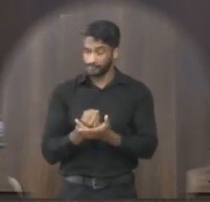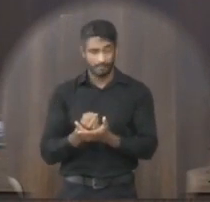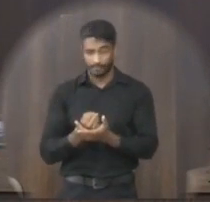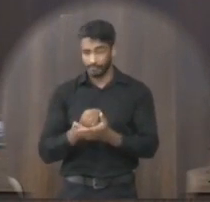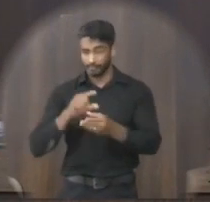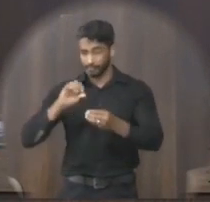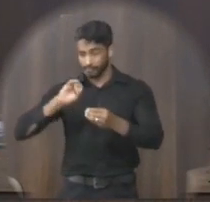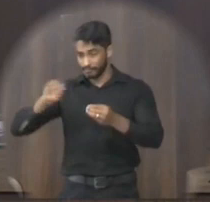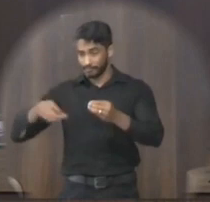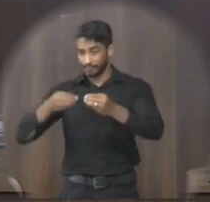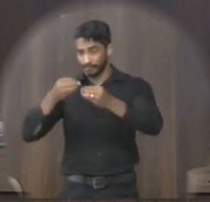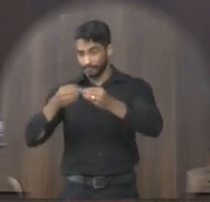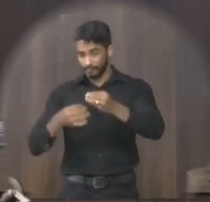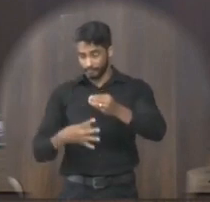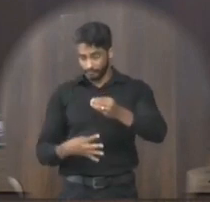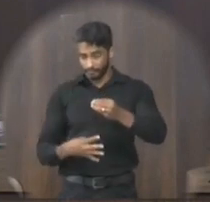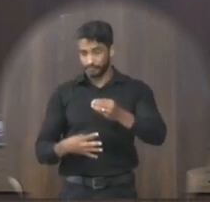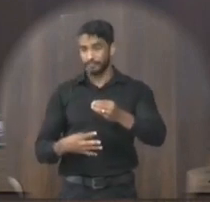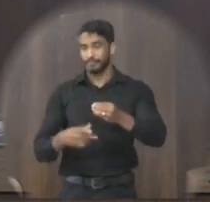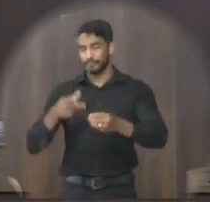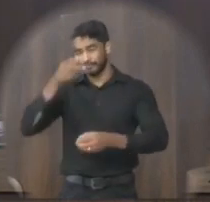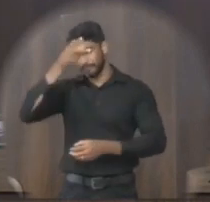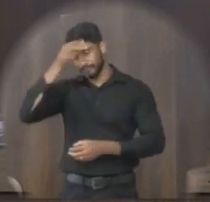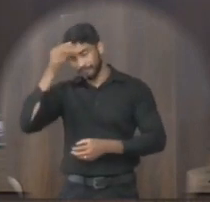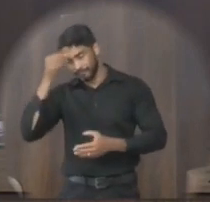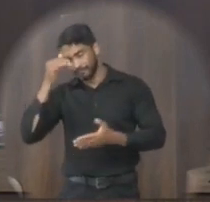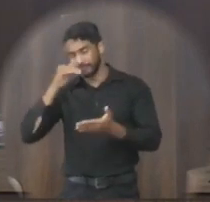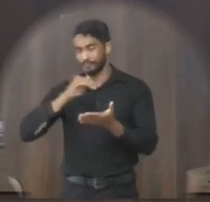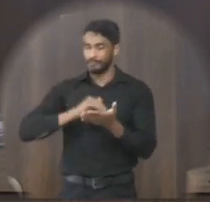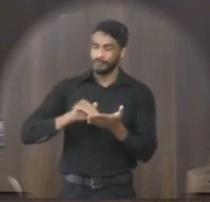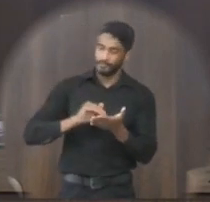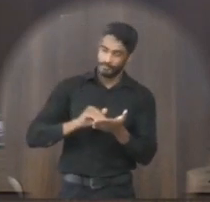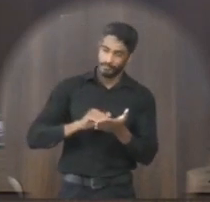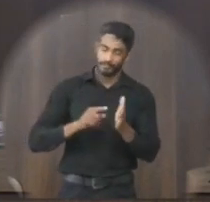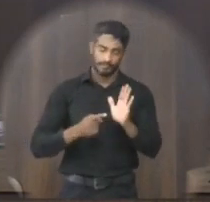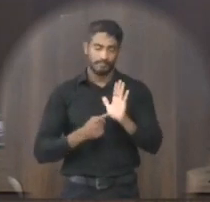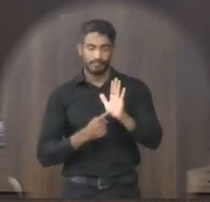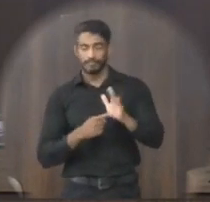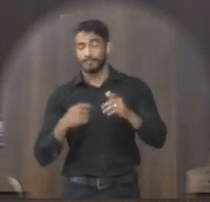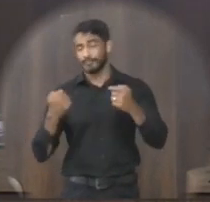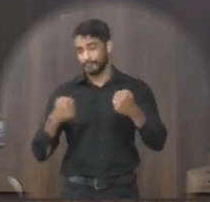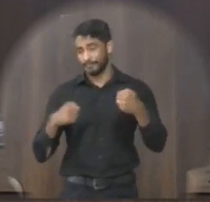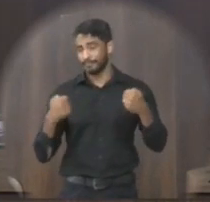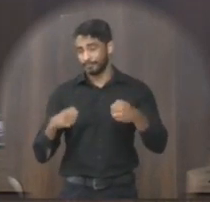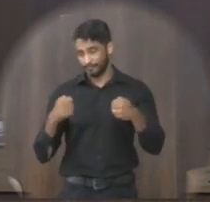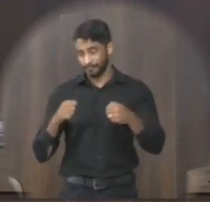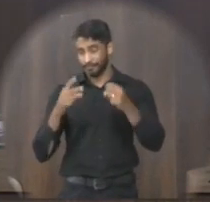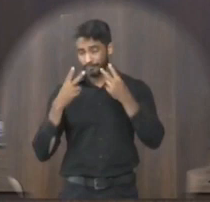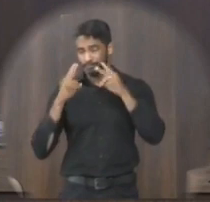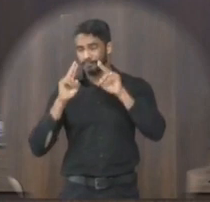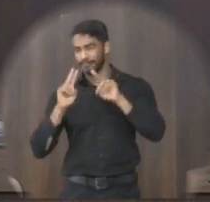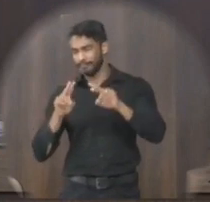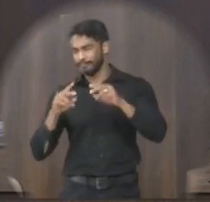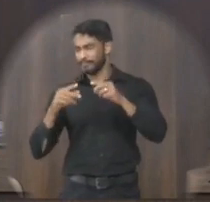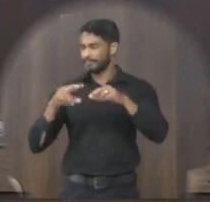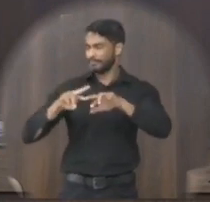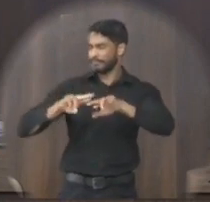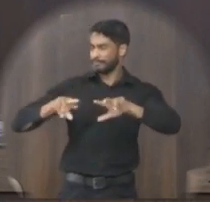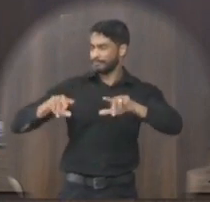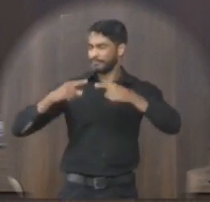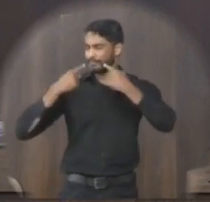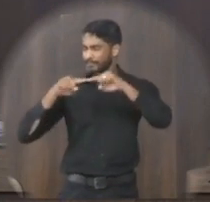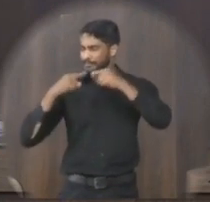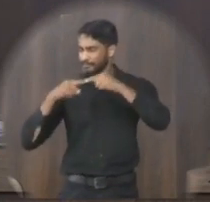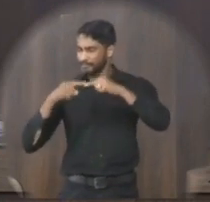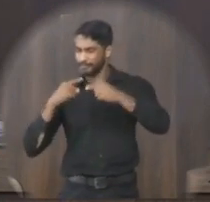justificativa senhor prefeito senhor secretário a presente indicação faz necessário tendo em vista as várias reclamações que viemos